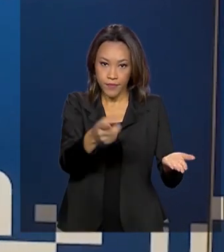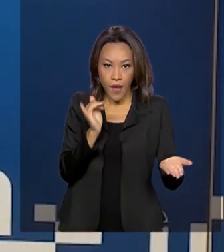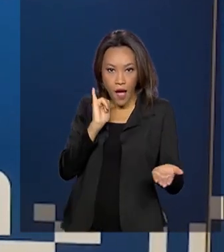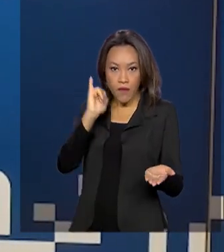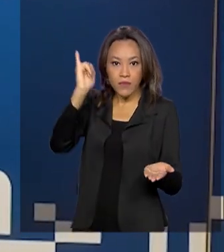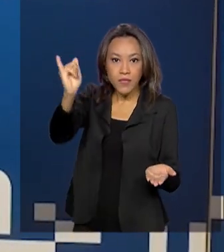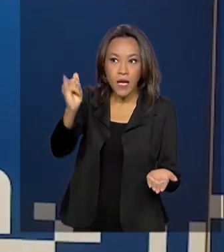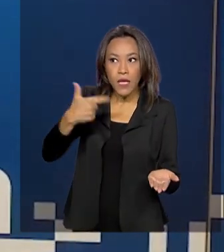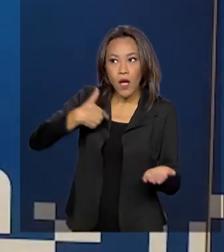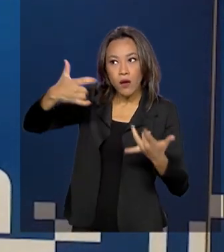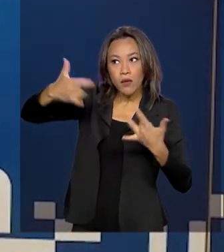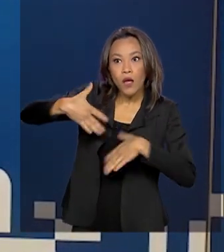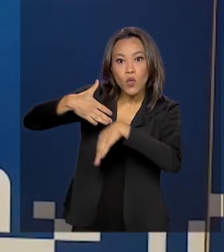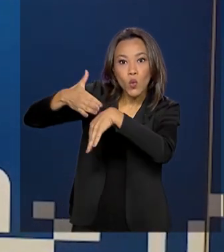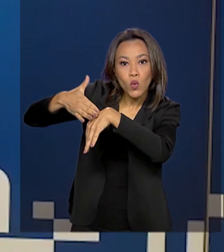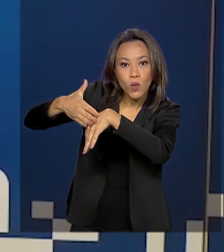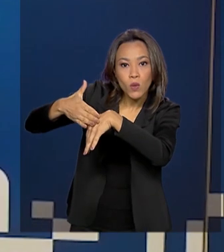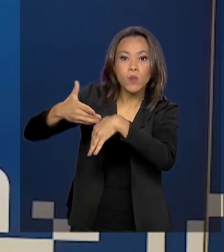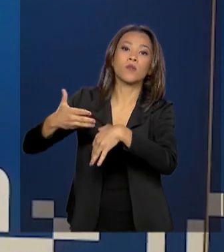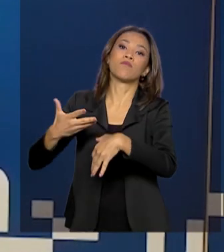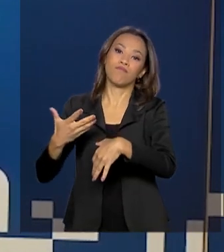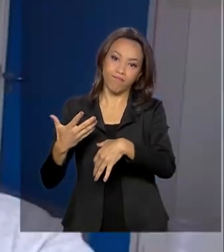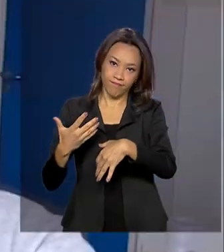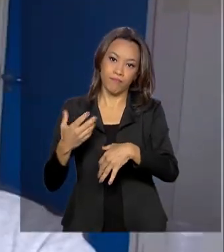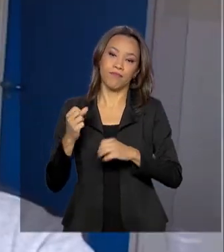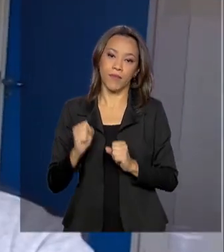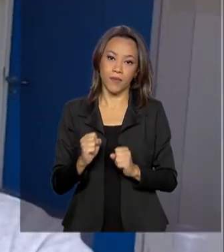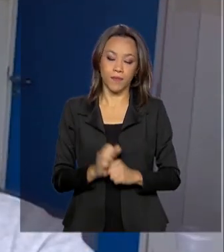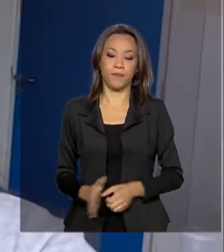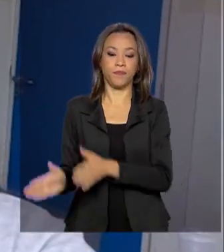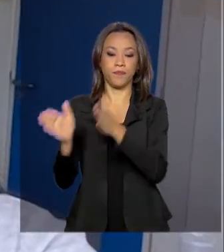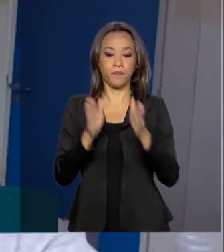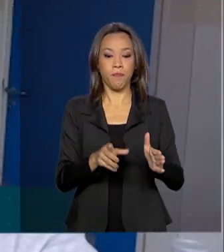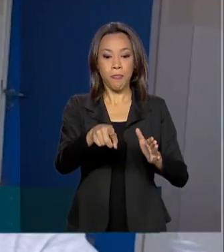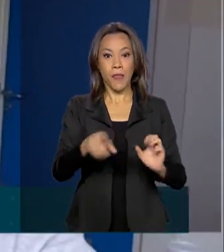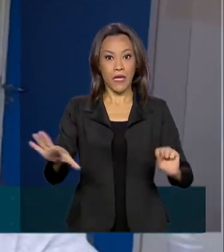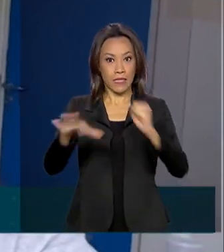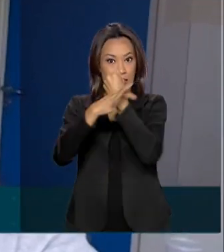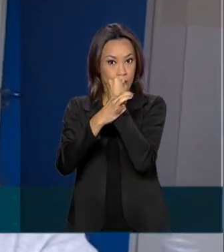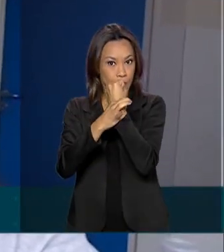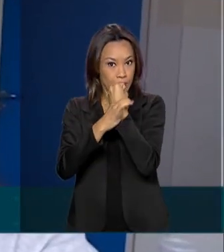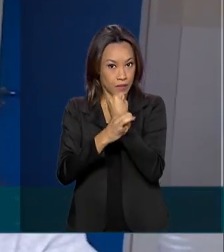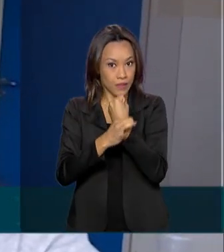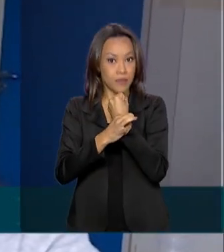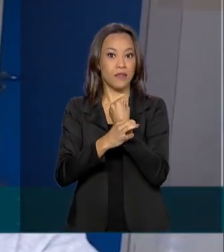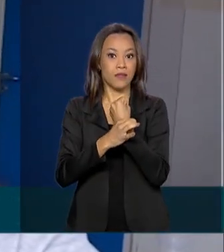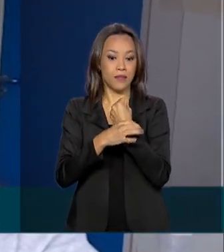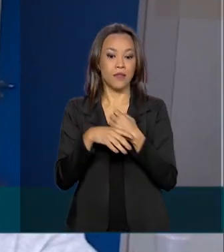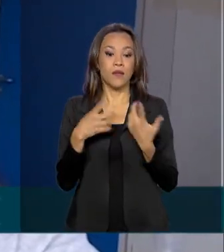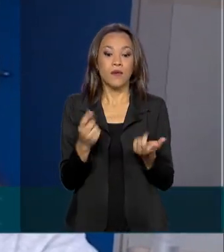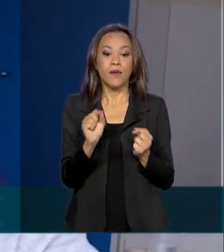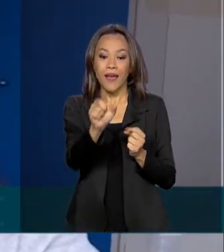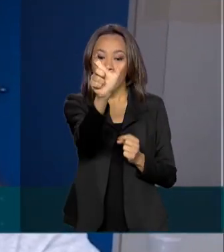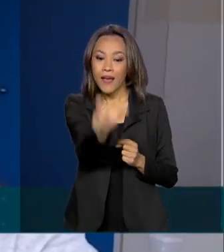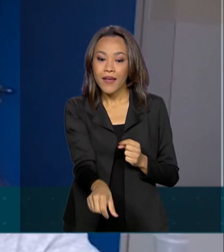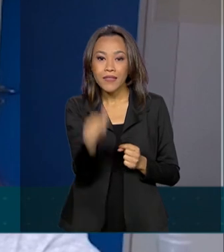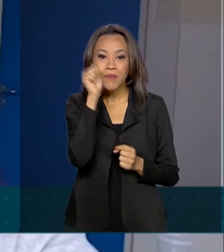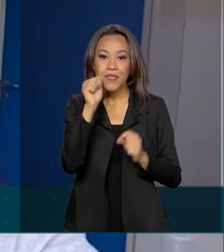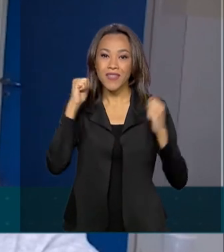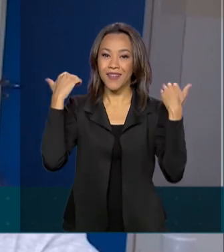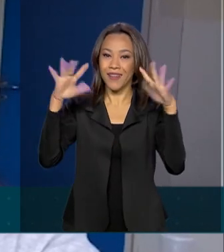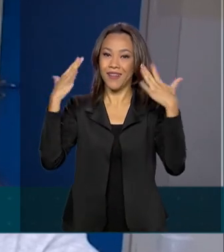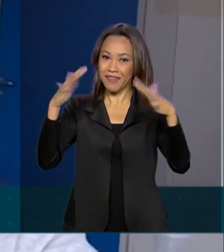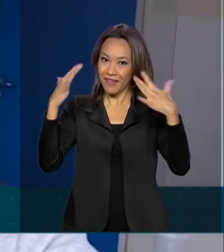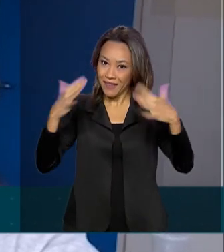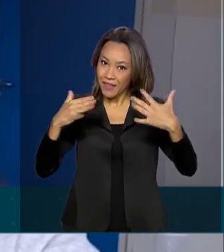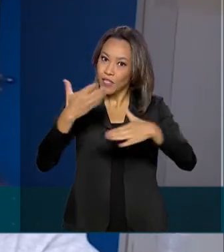a doença infectocontagiosa que você possui. A segurança a mais foi comemorada por Johanna, estudante